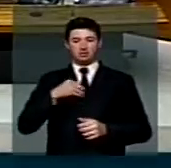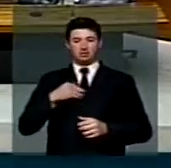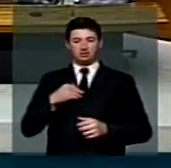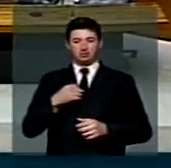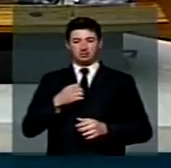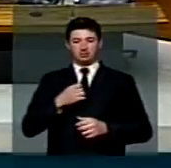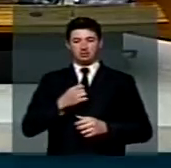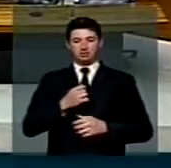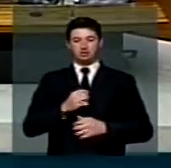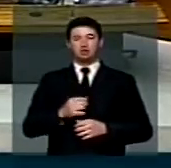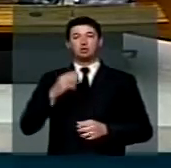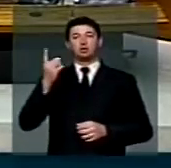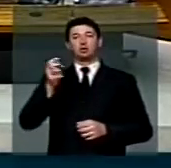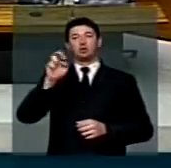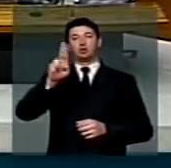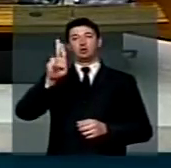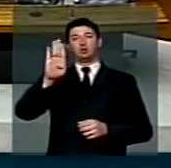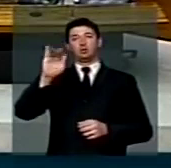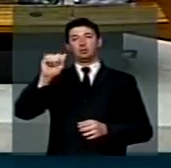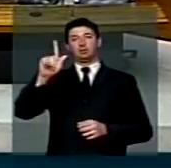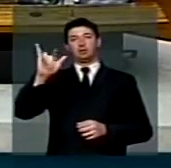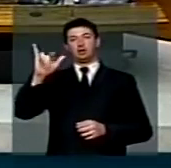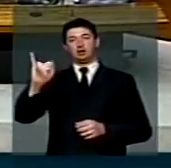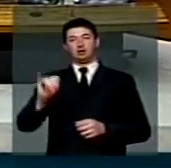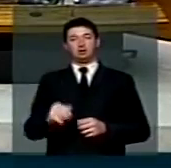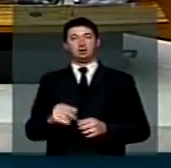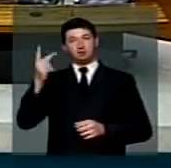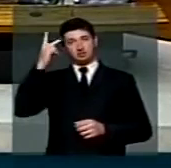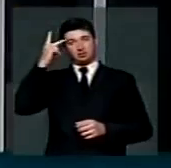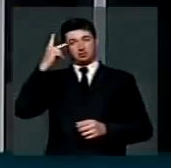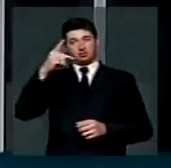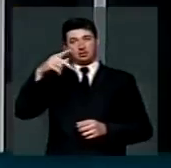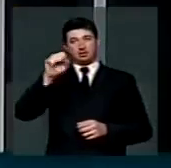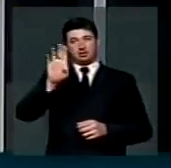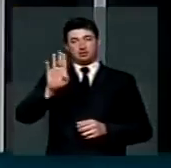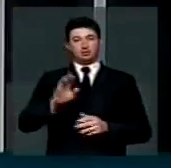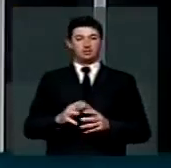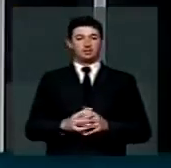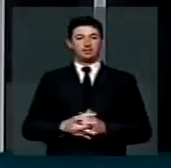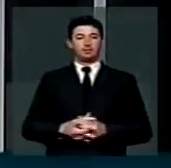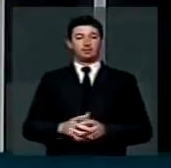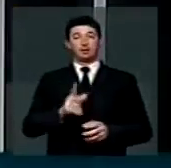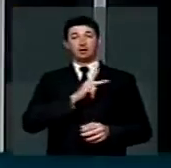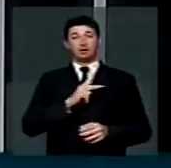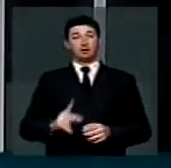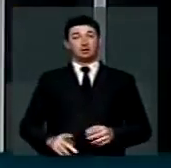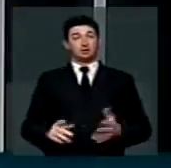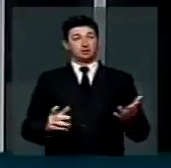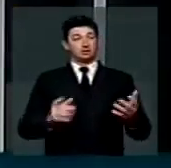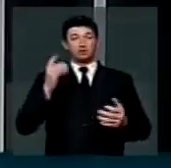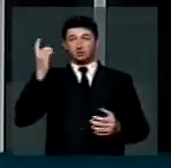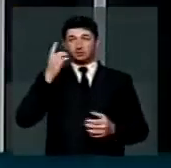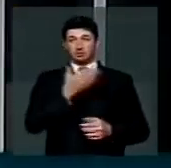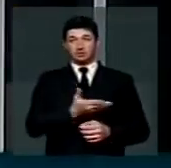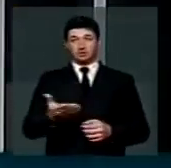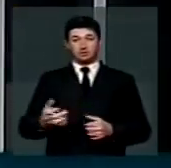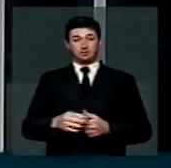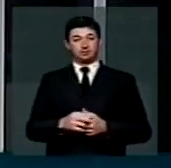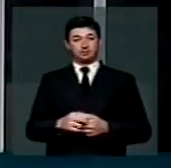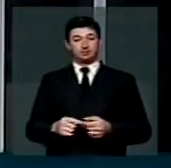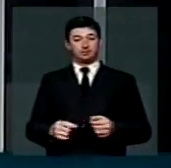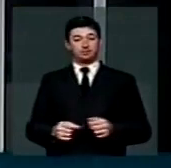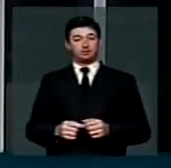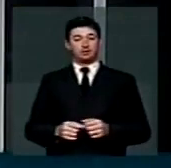É da palavra o doutor Rubiali, PSB São Paulo. Senhor presidente, senhoras e senhores